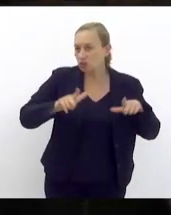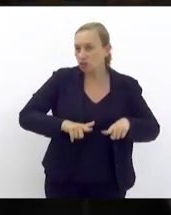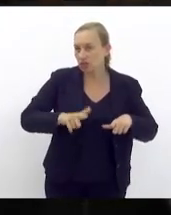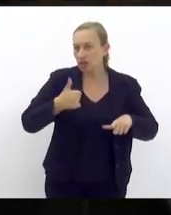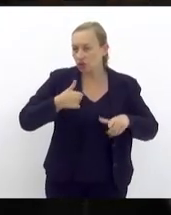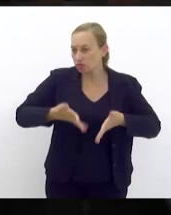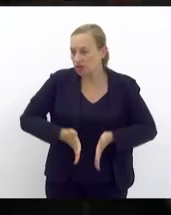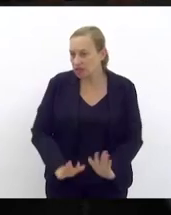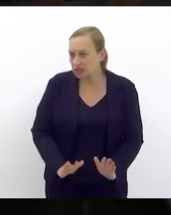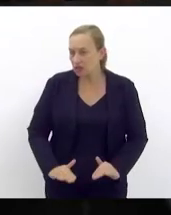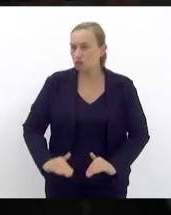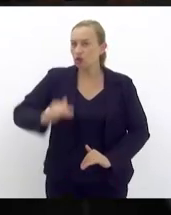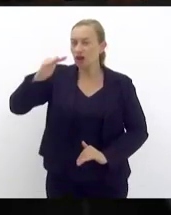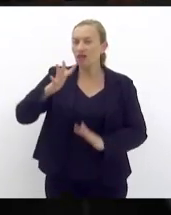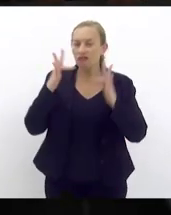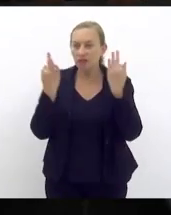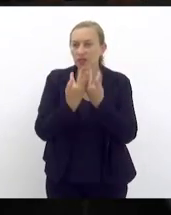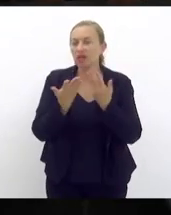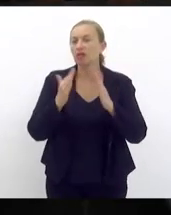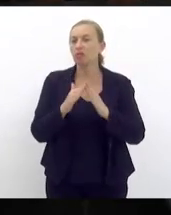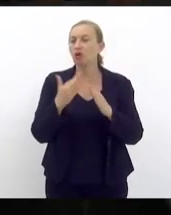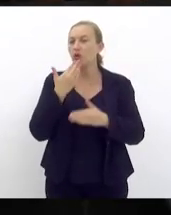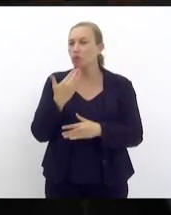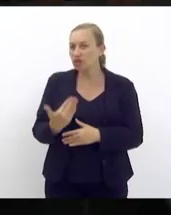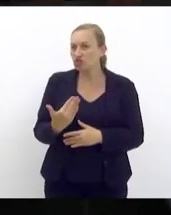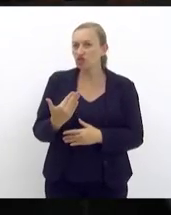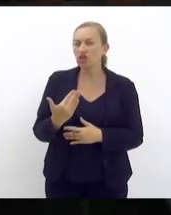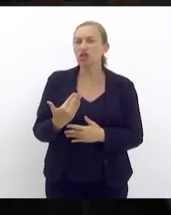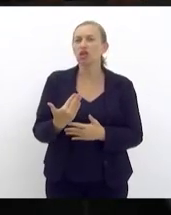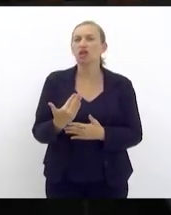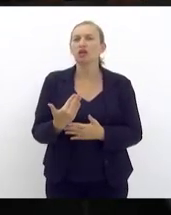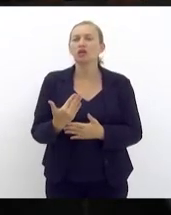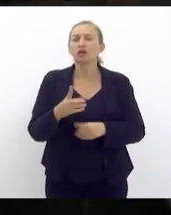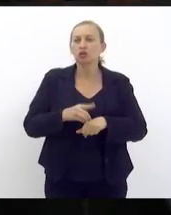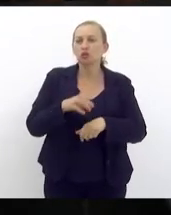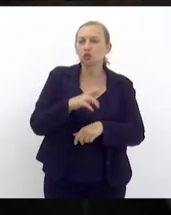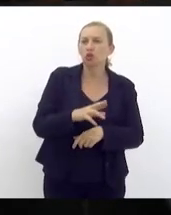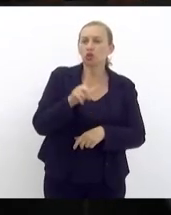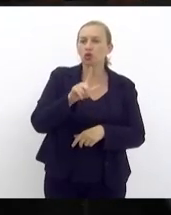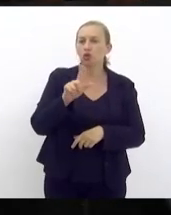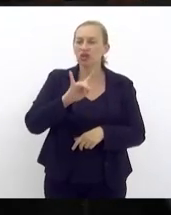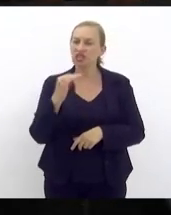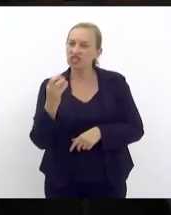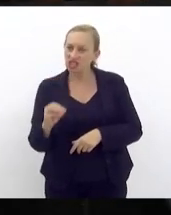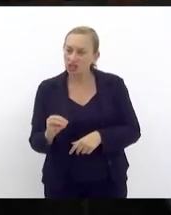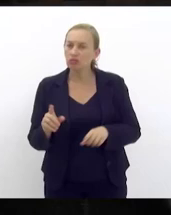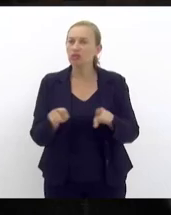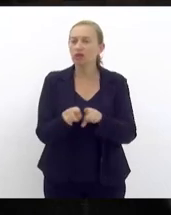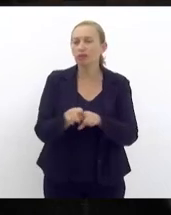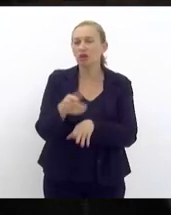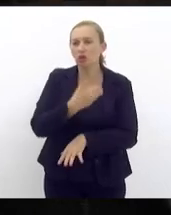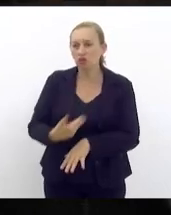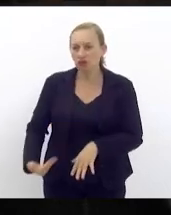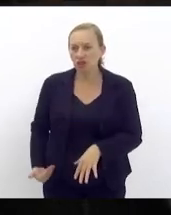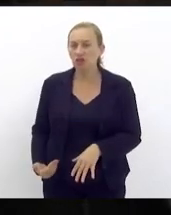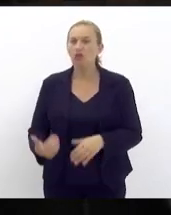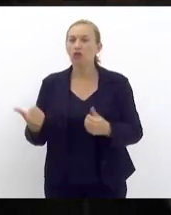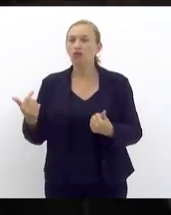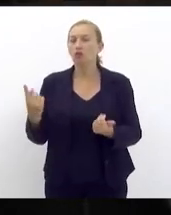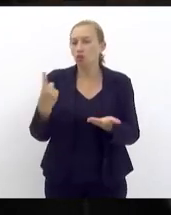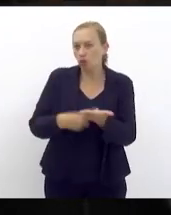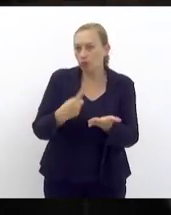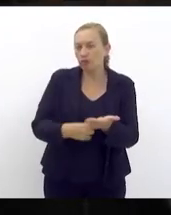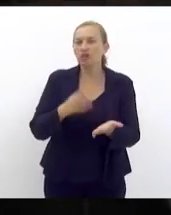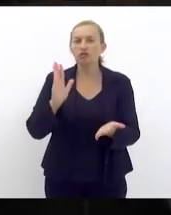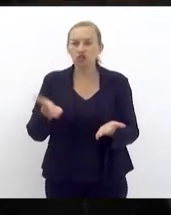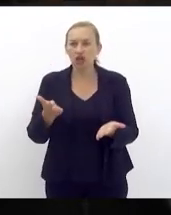nascido e criado que minha família mora e eu solicitei ao doutor Ruizinho solicitei também ao governador isso aí foi um compromisso já de